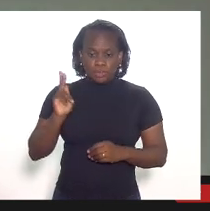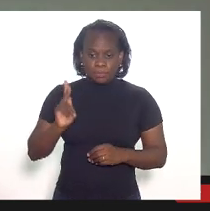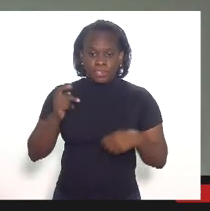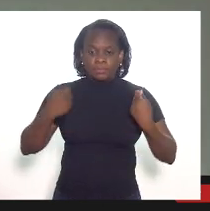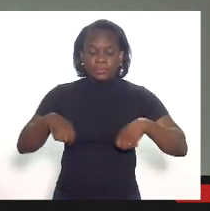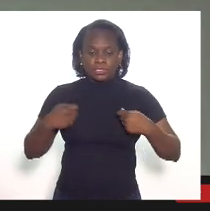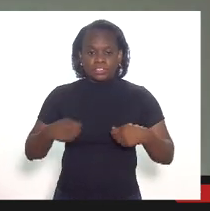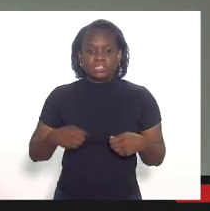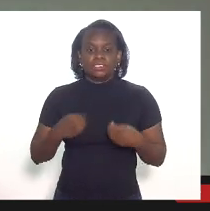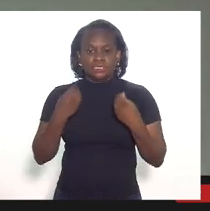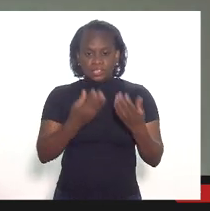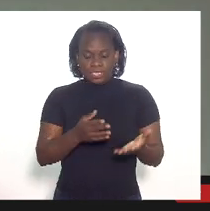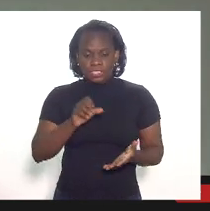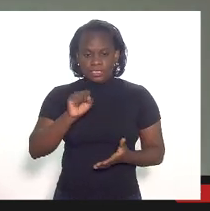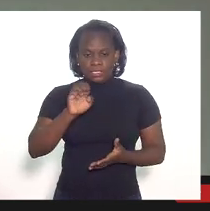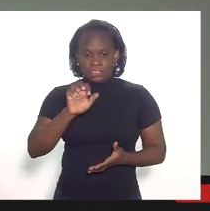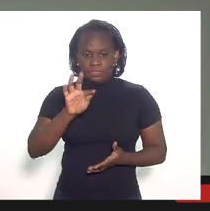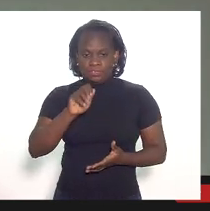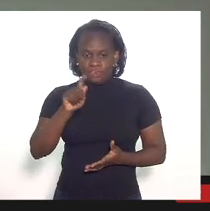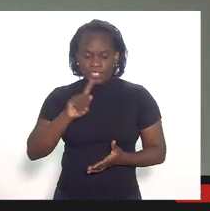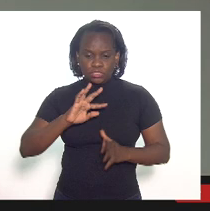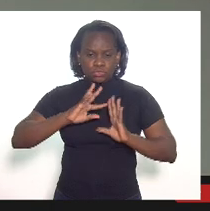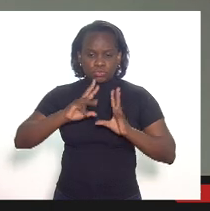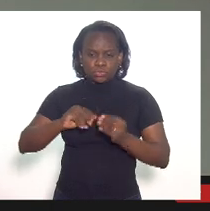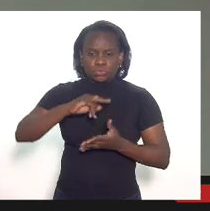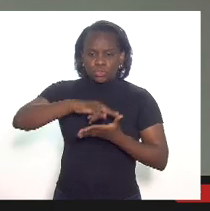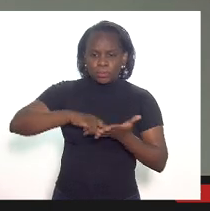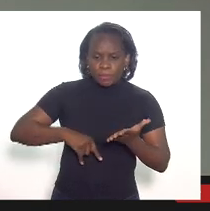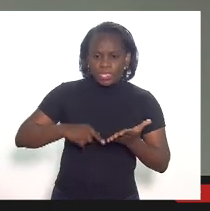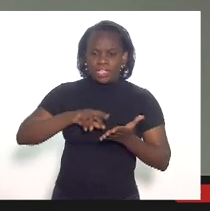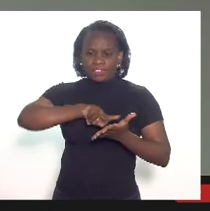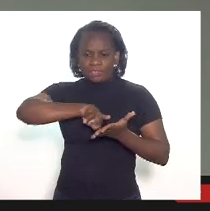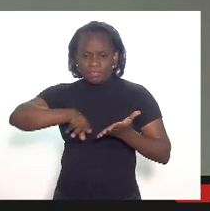disponibilizar a Cefaz todos os documentos de informações